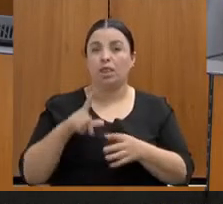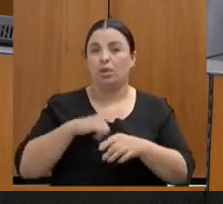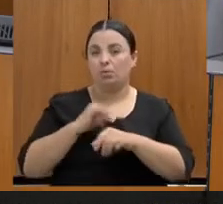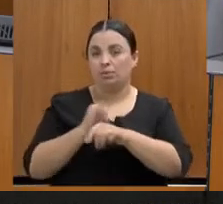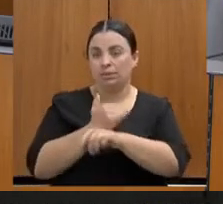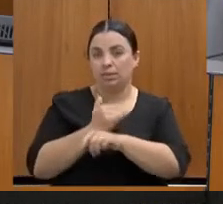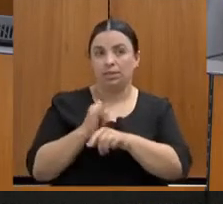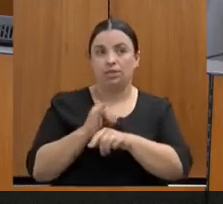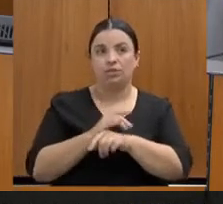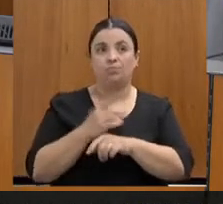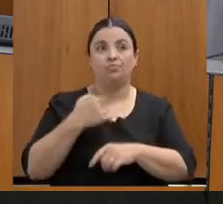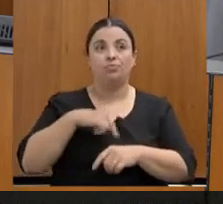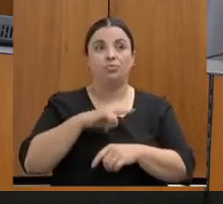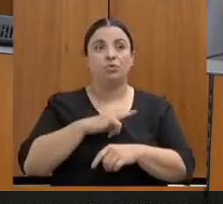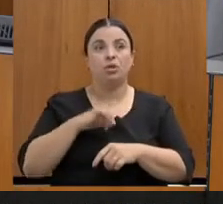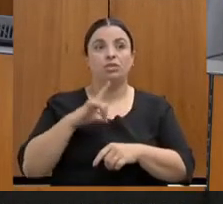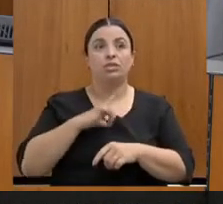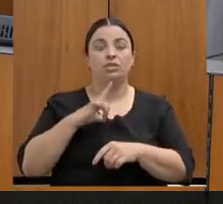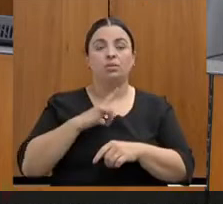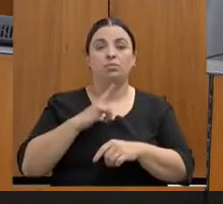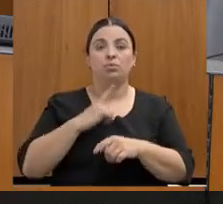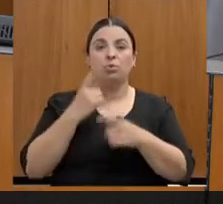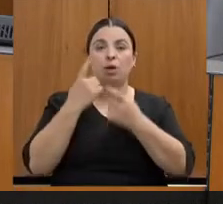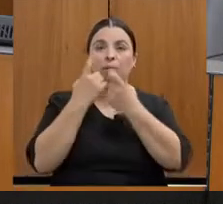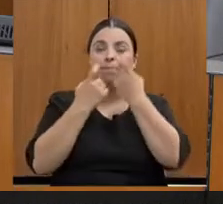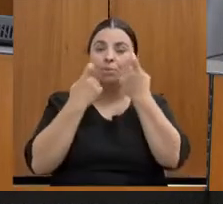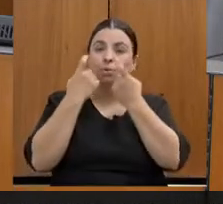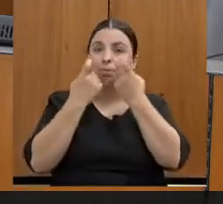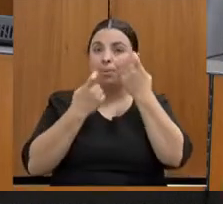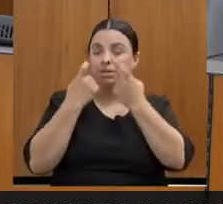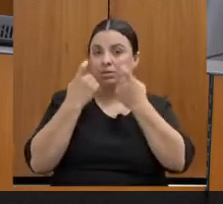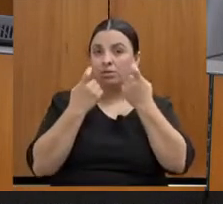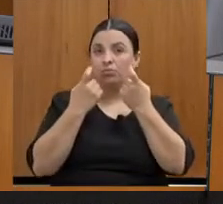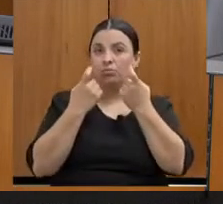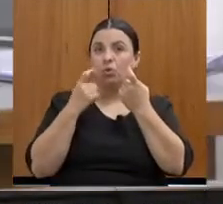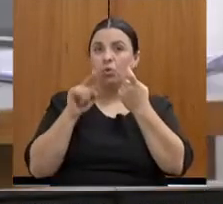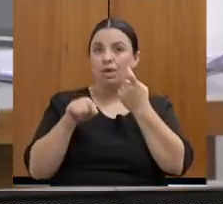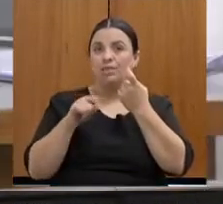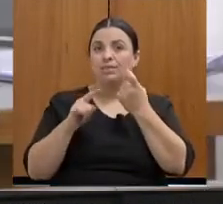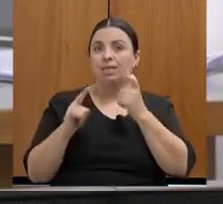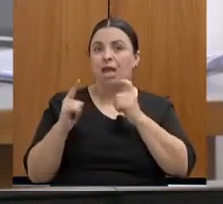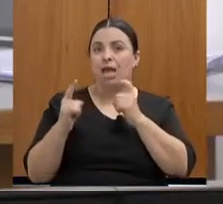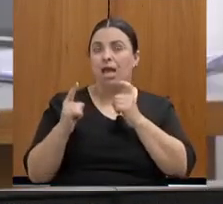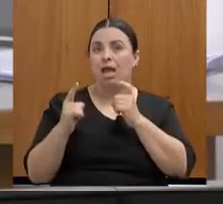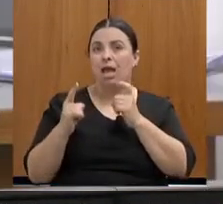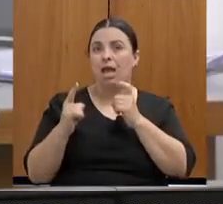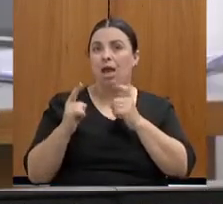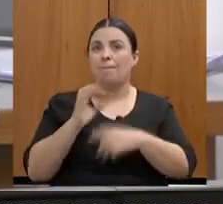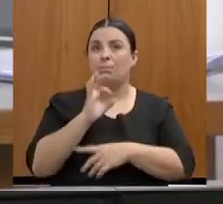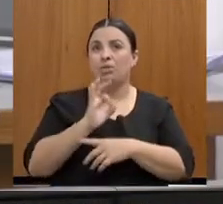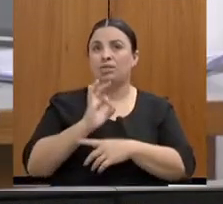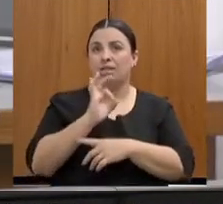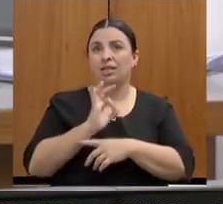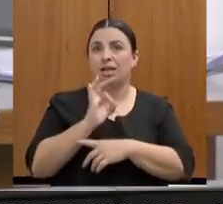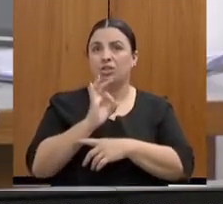uma preocupação com os nossos números de atendimento ao público, os nossos números na ouvidoria,